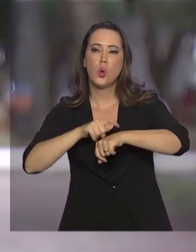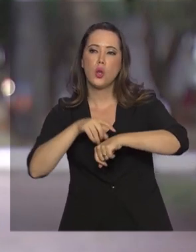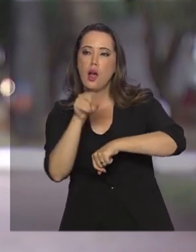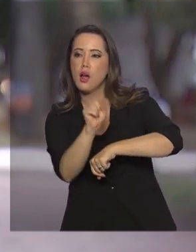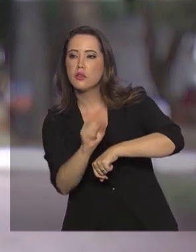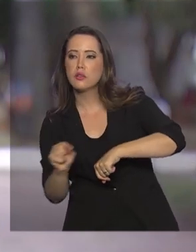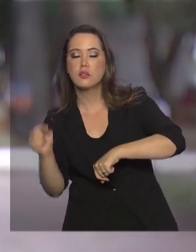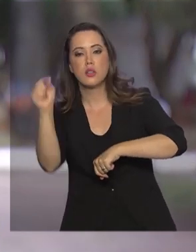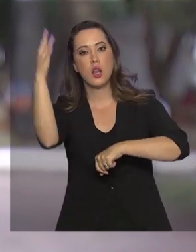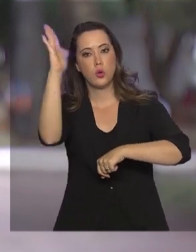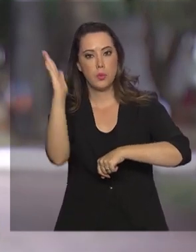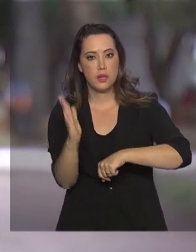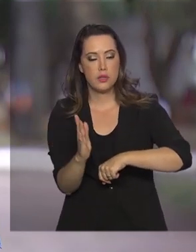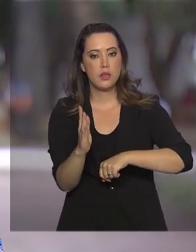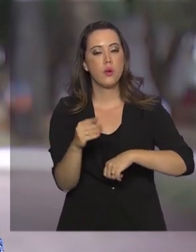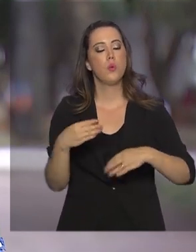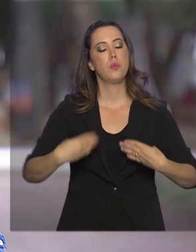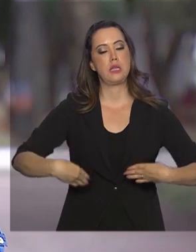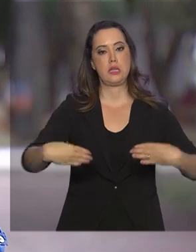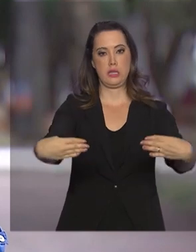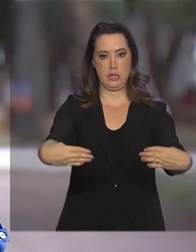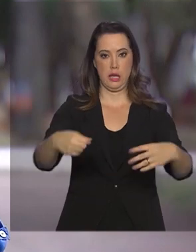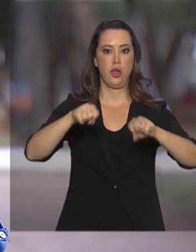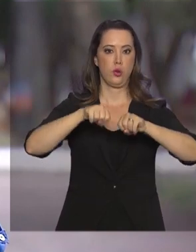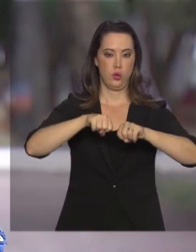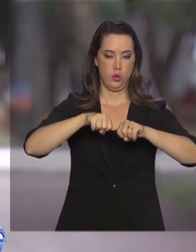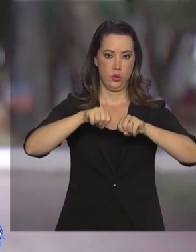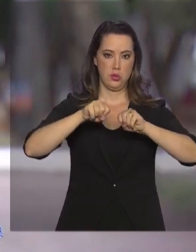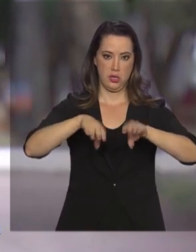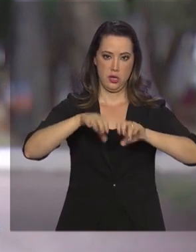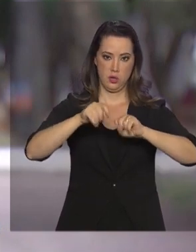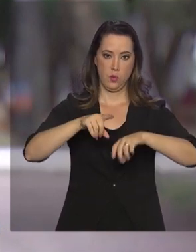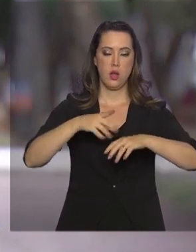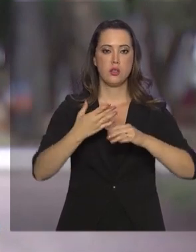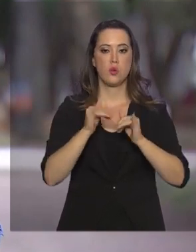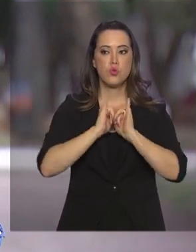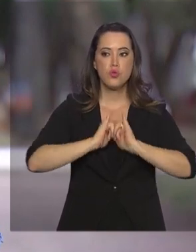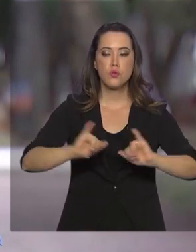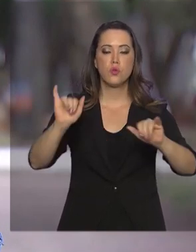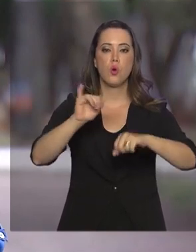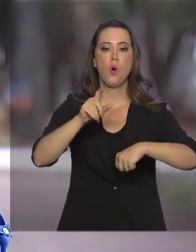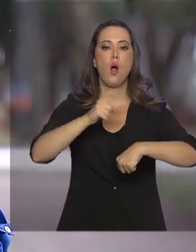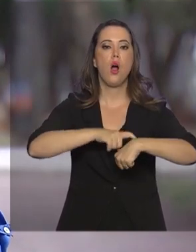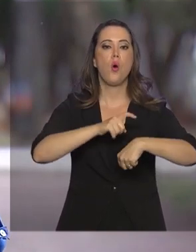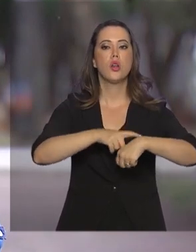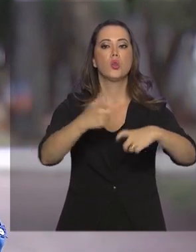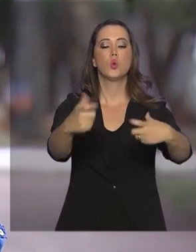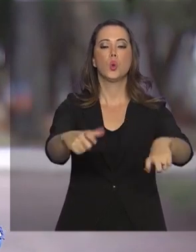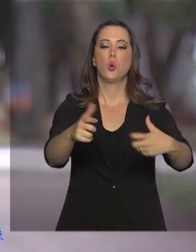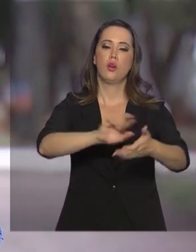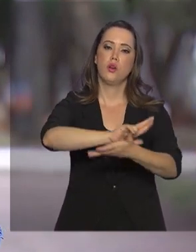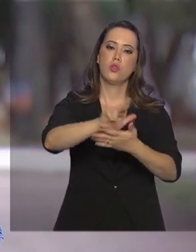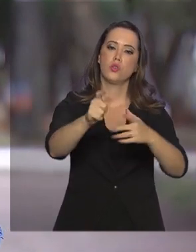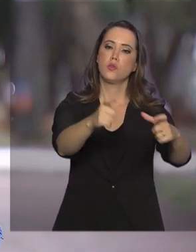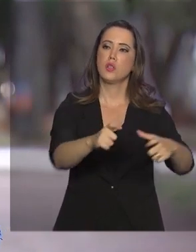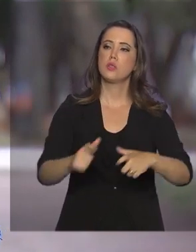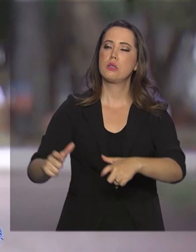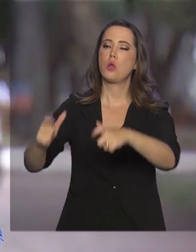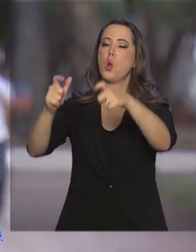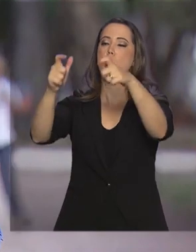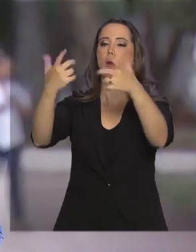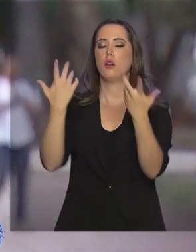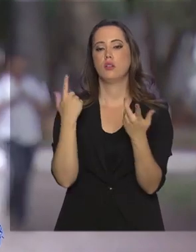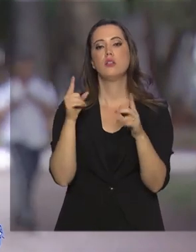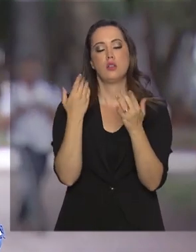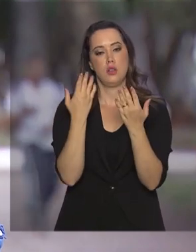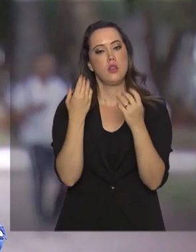fuso horário no país, o Ministério da Educação divulgou a hora local de aplicação do Enem em diferentes regiões. Aí essas